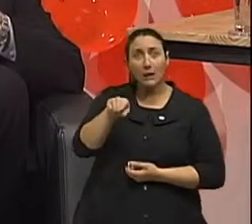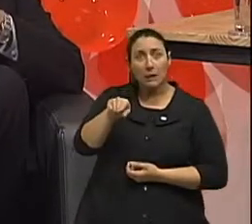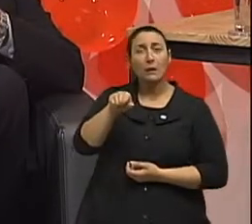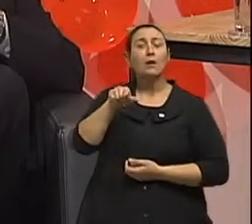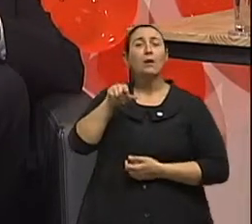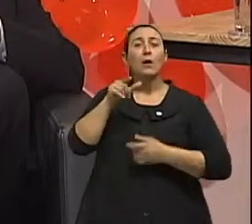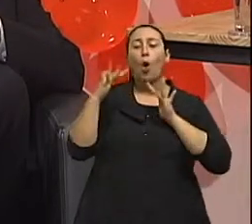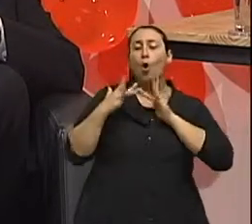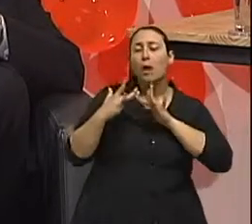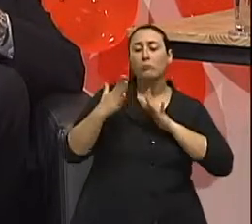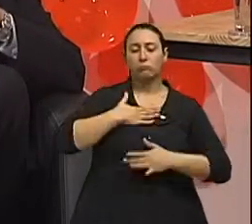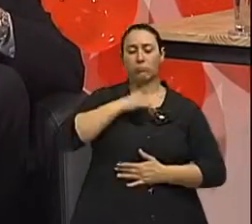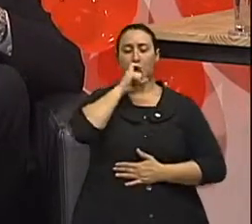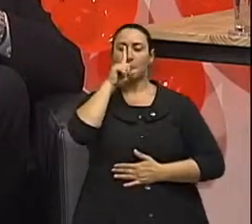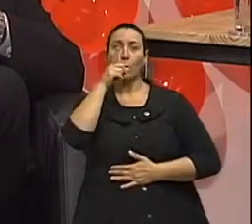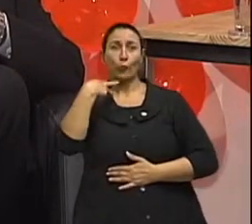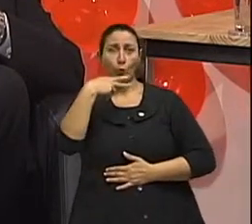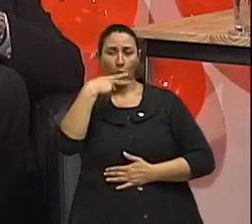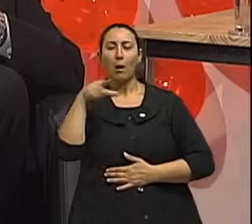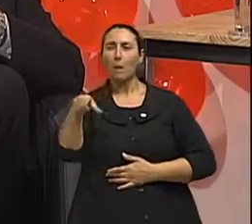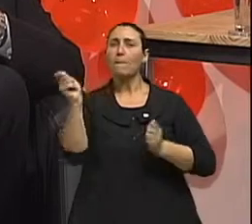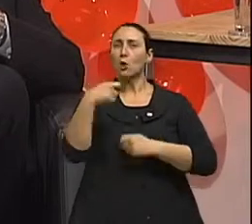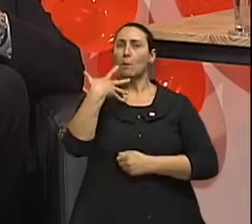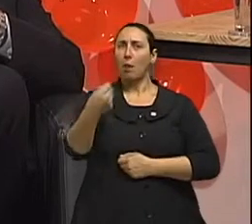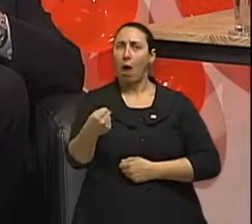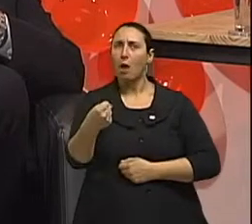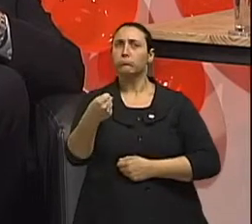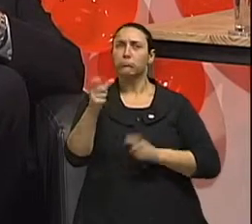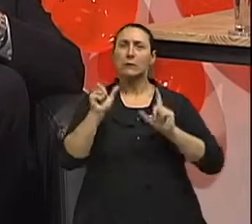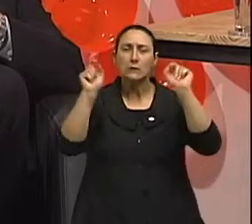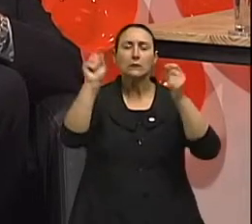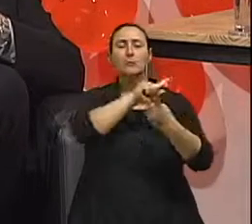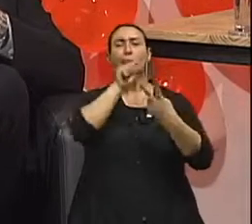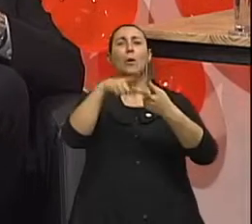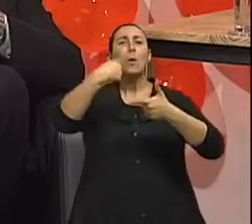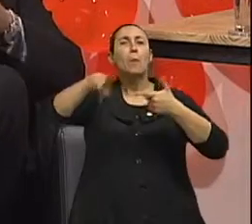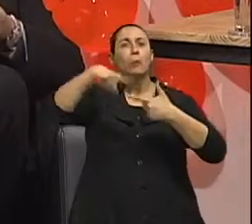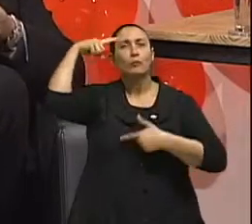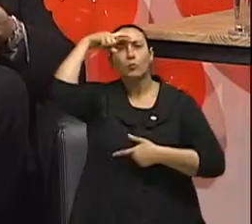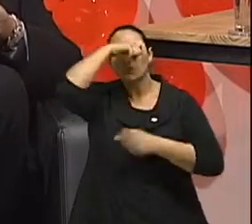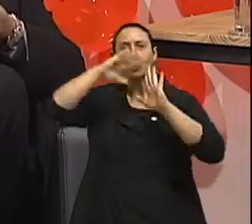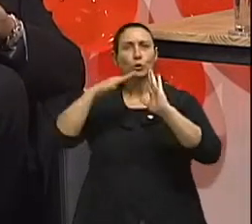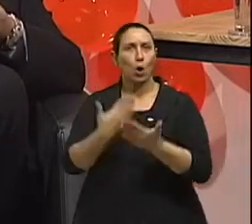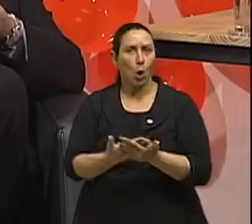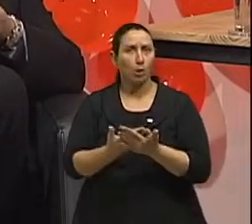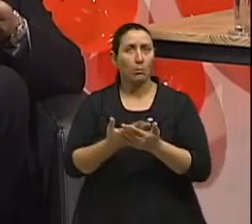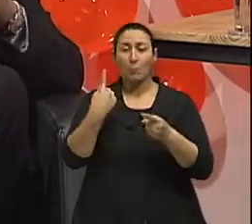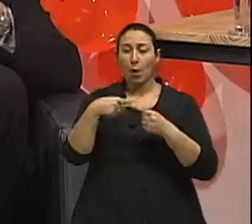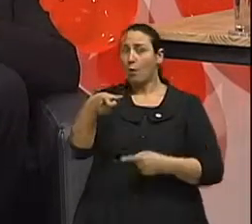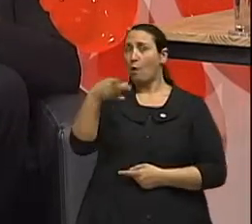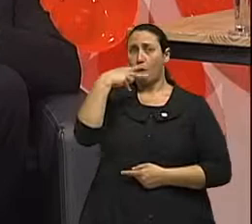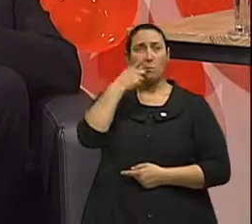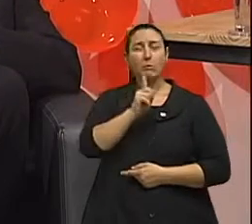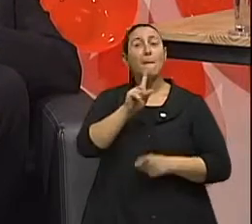câncer, de ter problema respiratório, de ter déficit de aprendizado, problemas na escola. Então, claramente, a criança não está fumando diretamente.